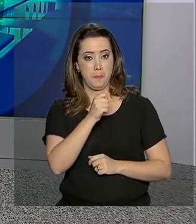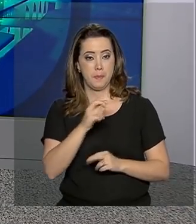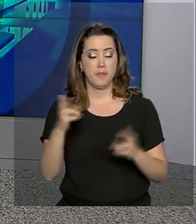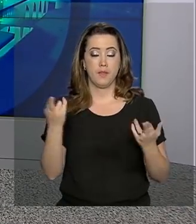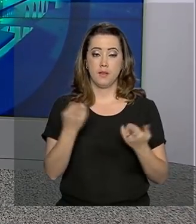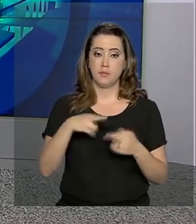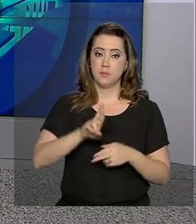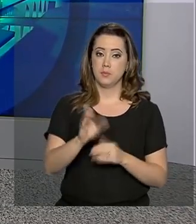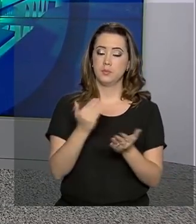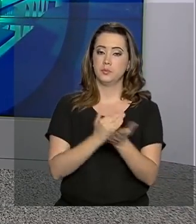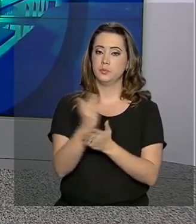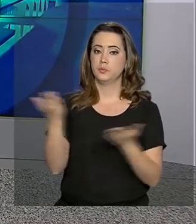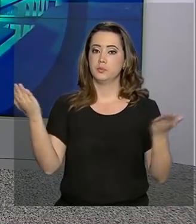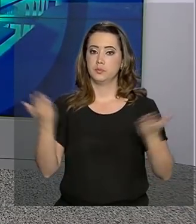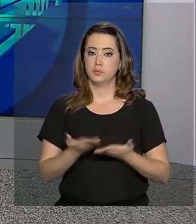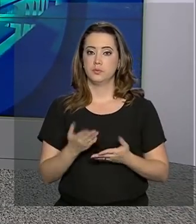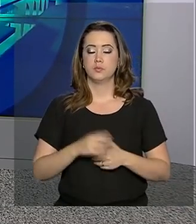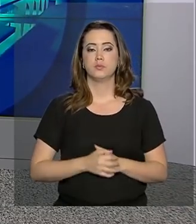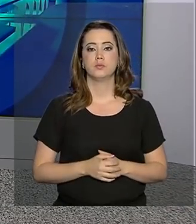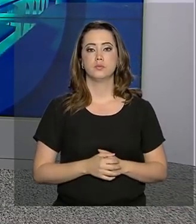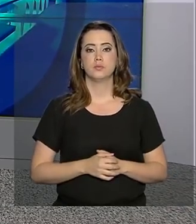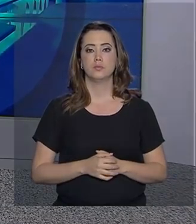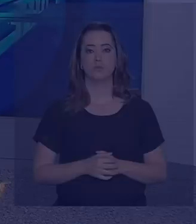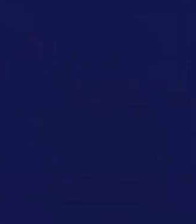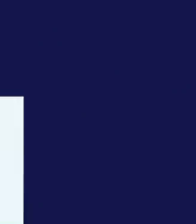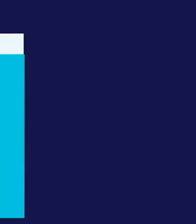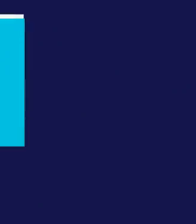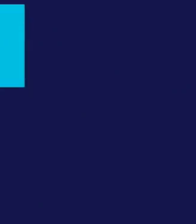O repórter NBR começa agora.